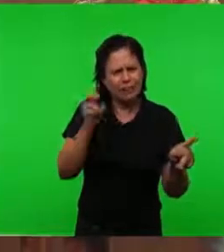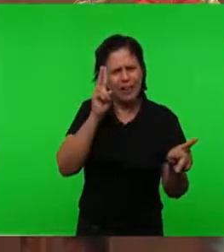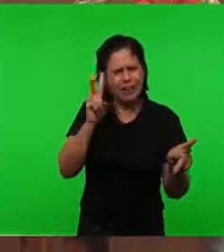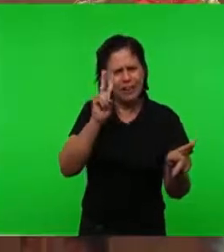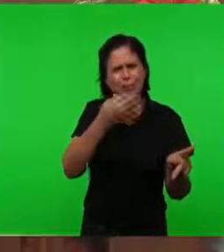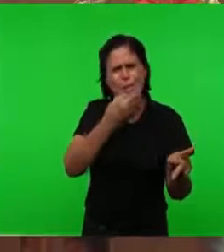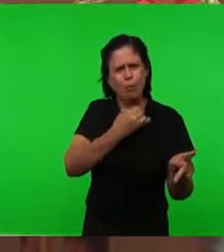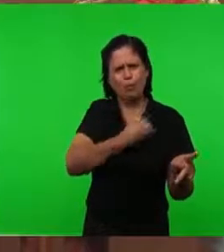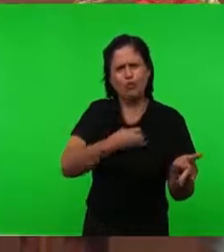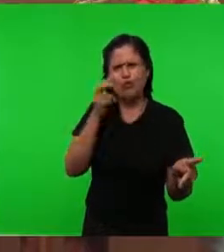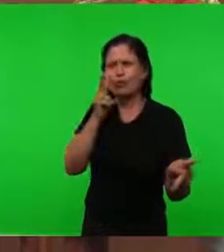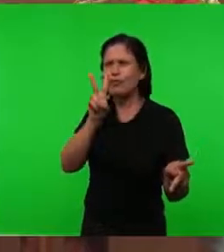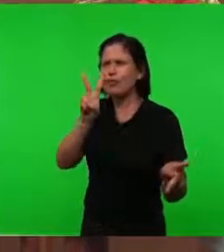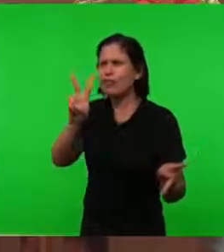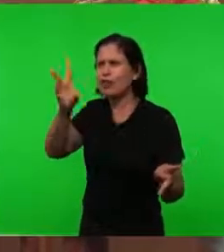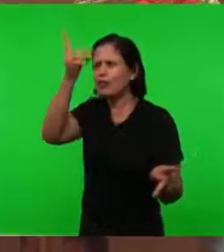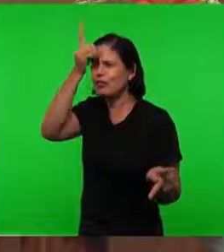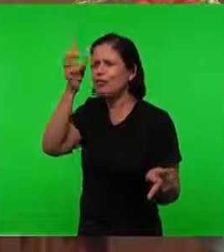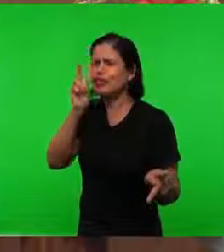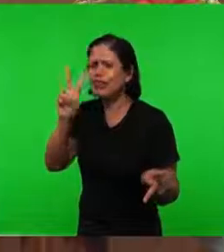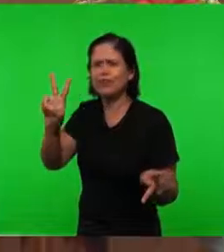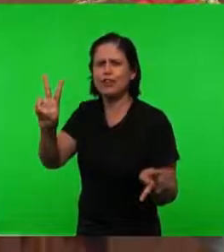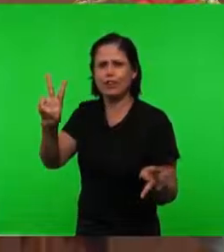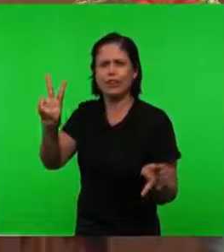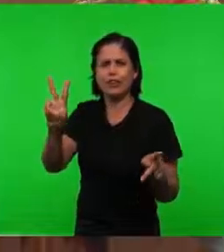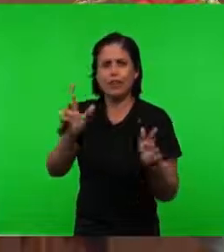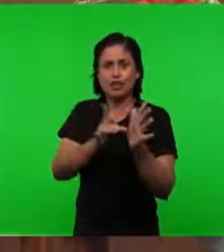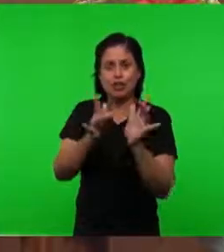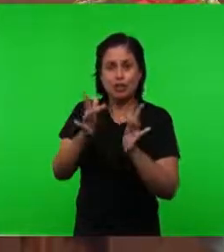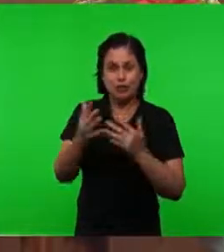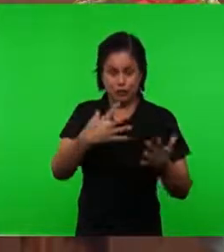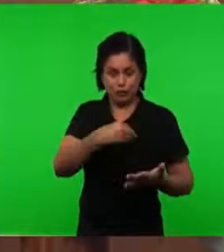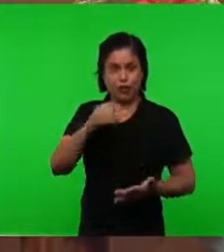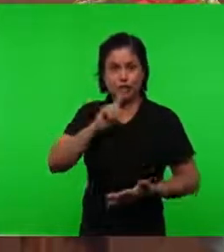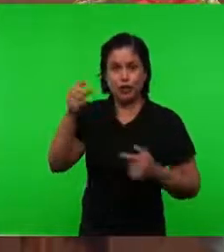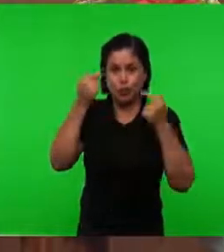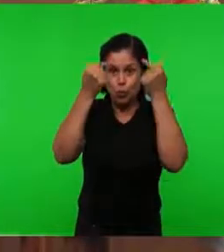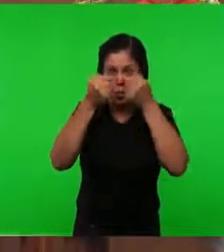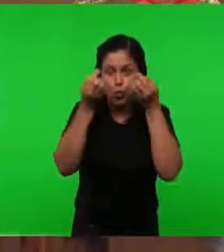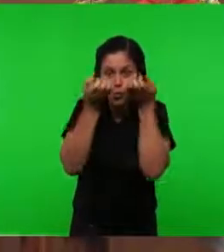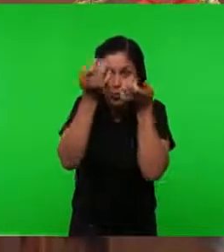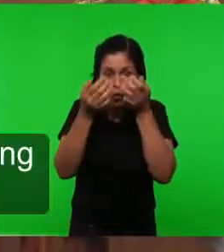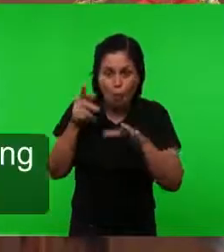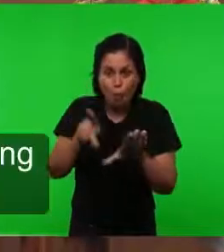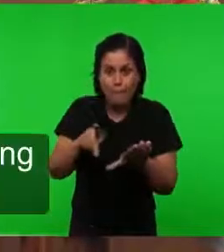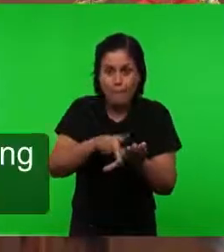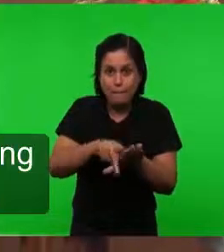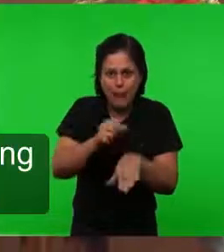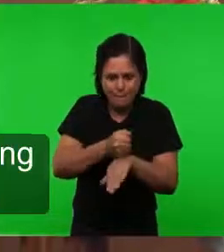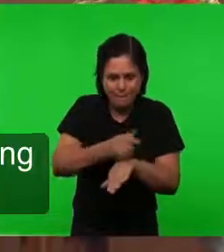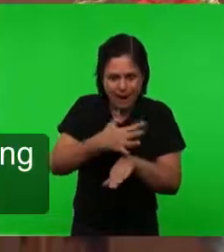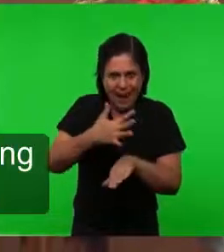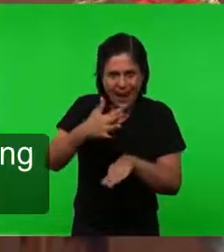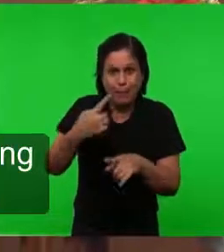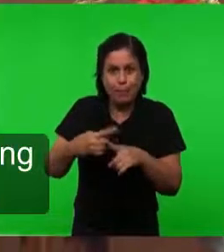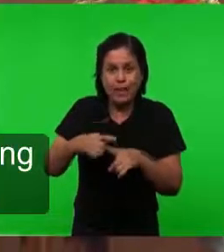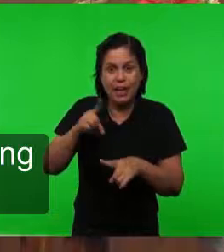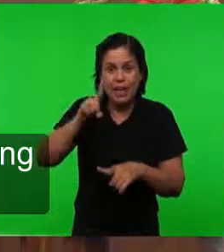No meio da igreja O filho de Deus Olhos como chama de fogo Pés como latão Reluzente Nada